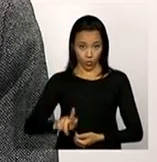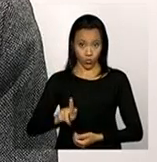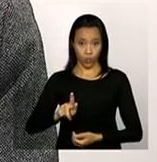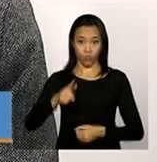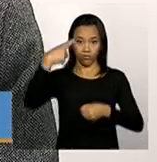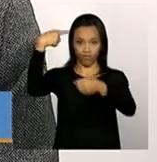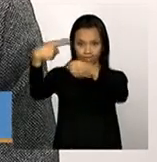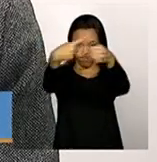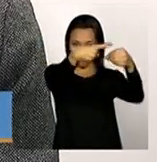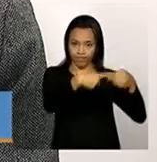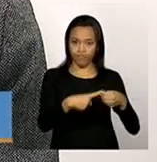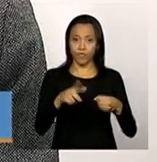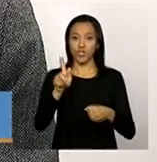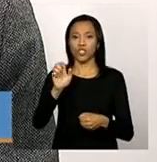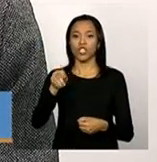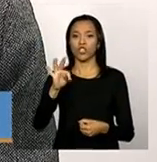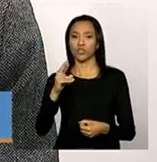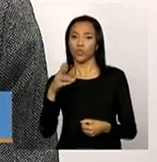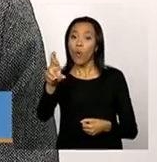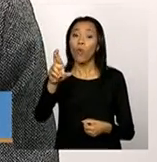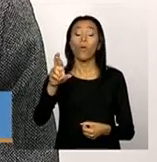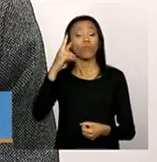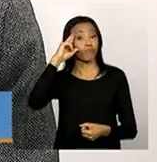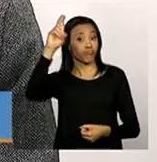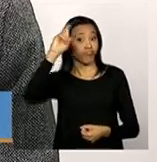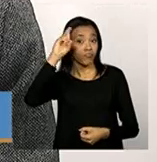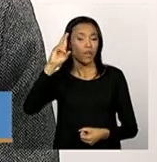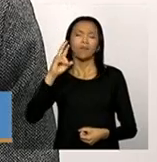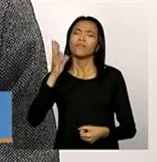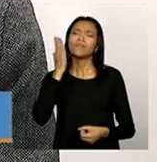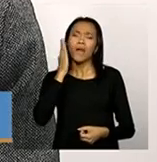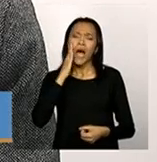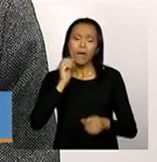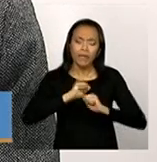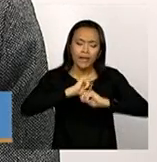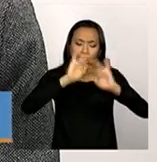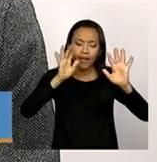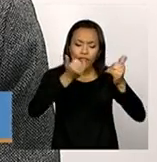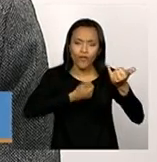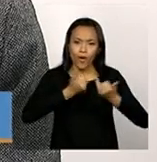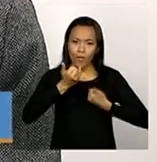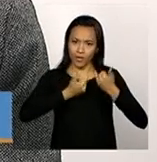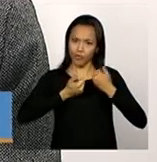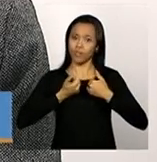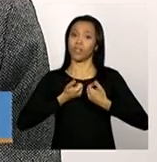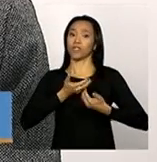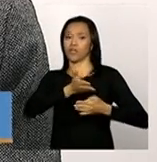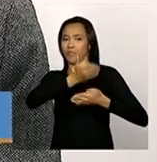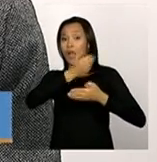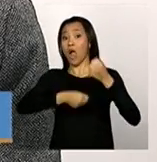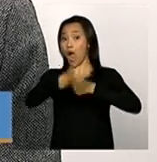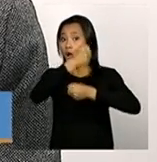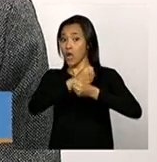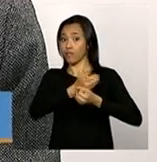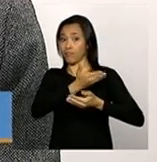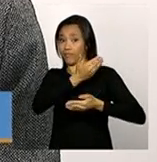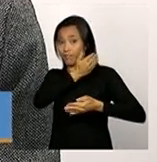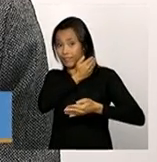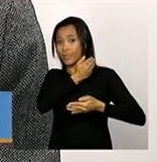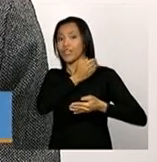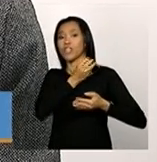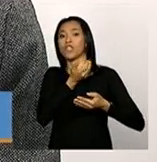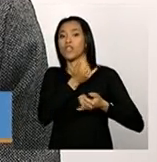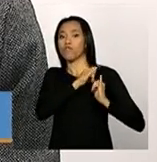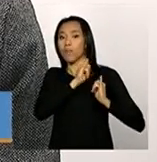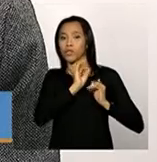tem como ver todas as informações que já foram preenchidas pelo próprio município em anos anteriores. Então,